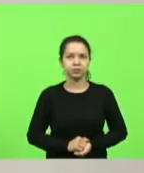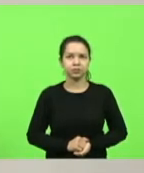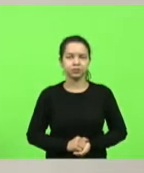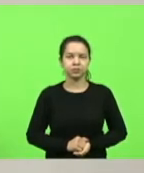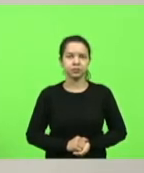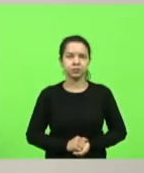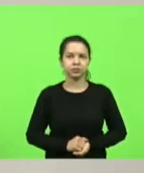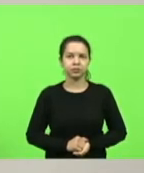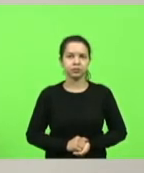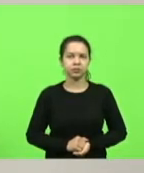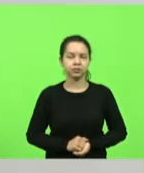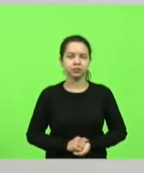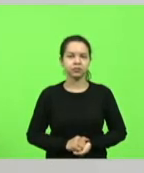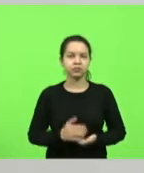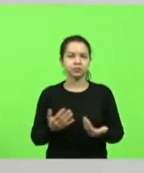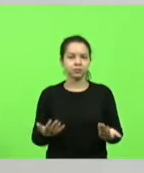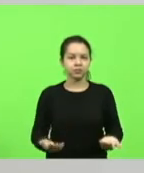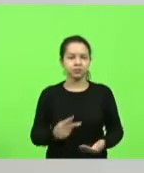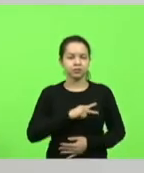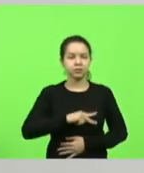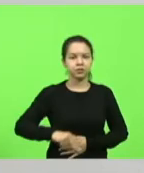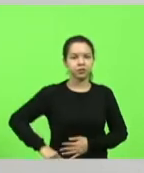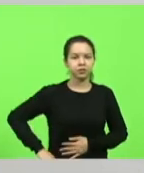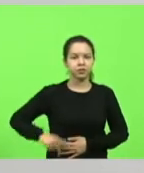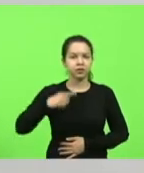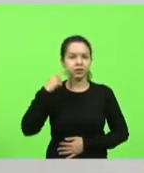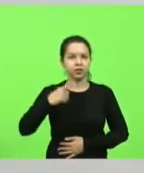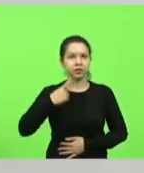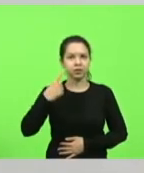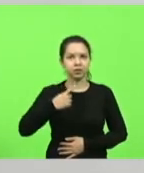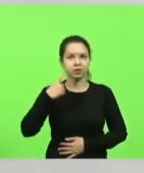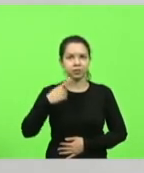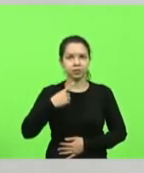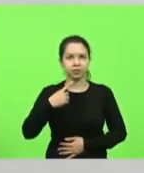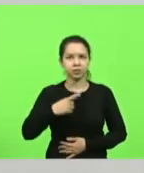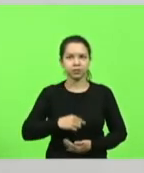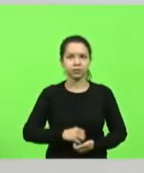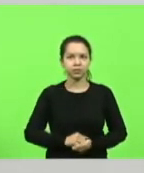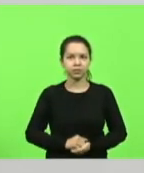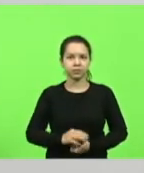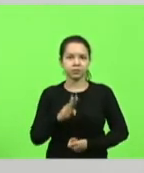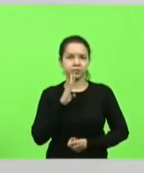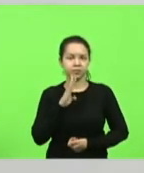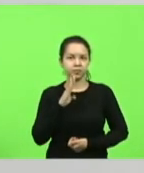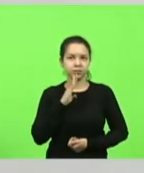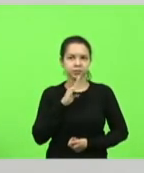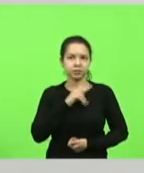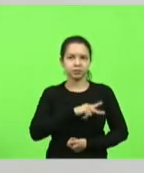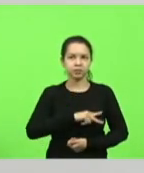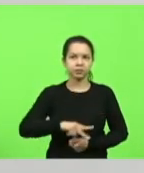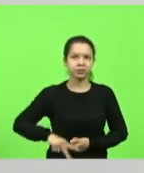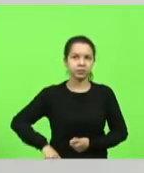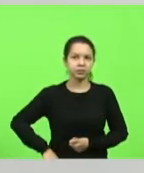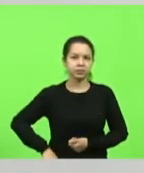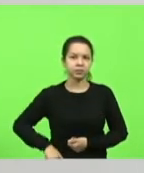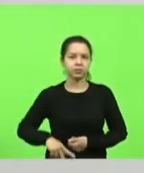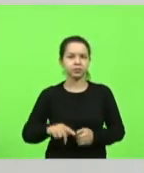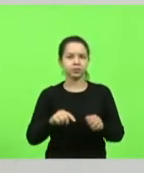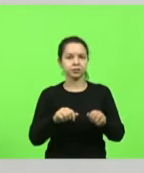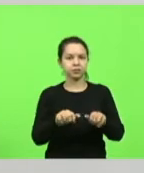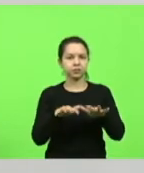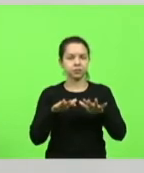senhor presidente deputado Nilson Berlanda que preside esta sessão deputada